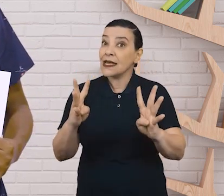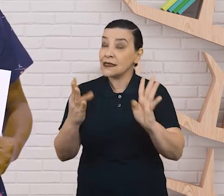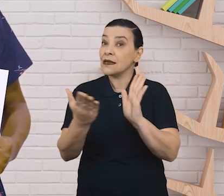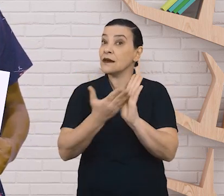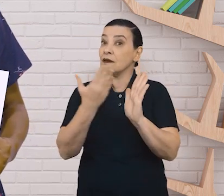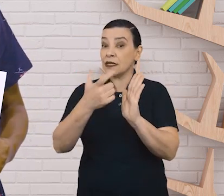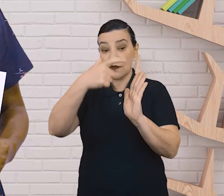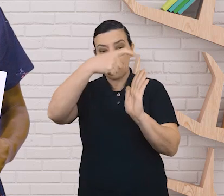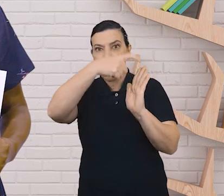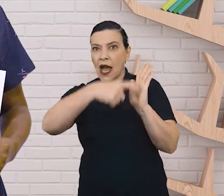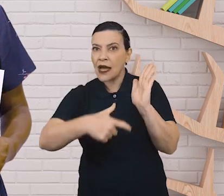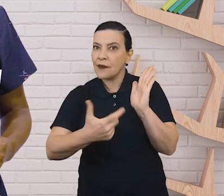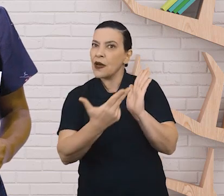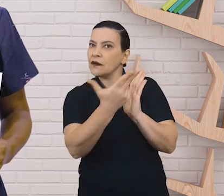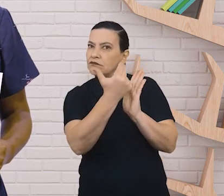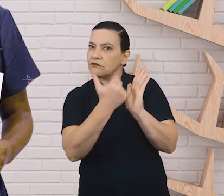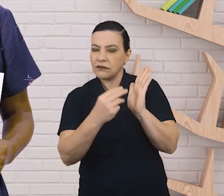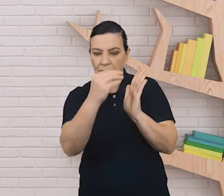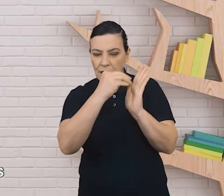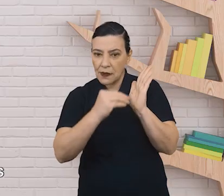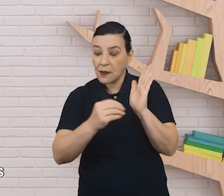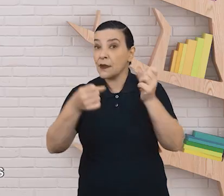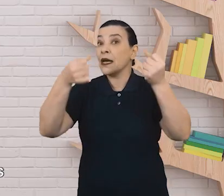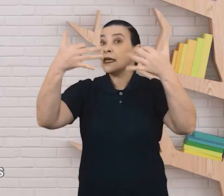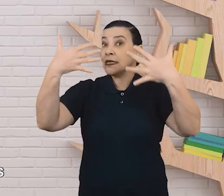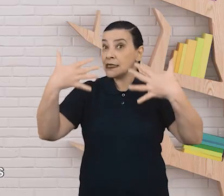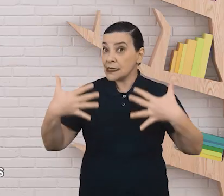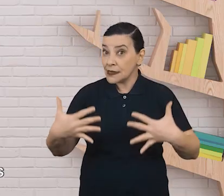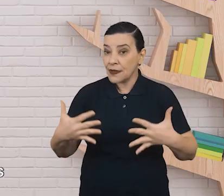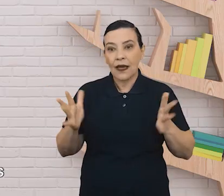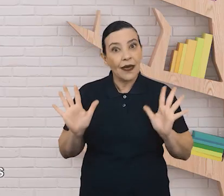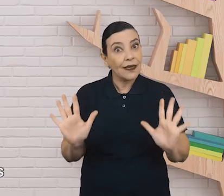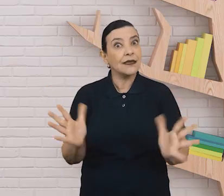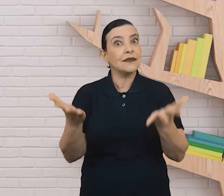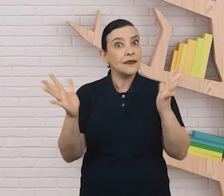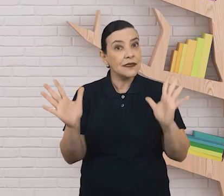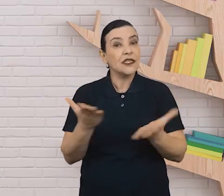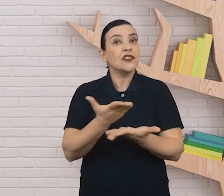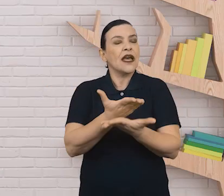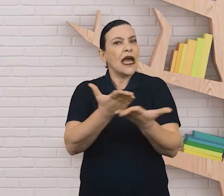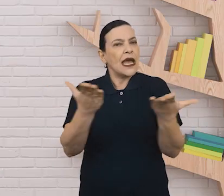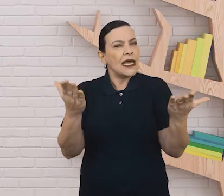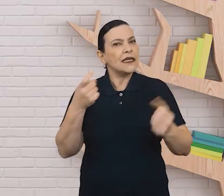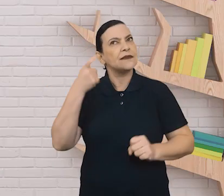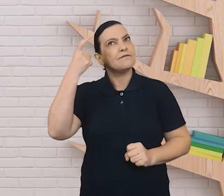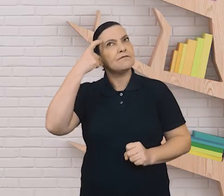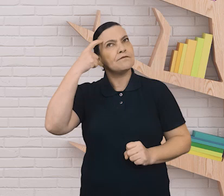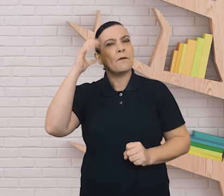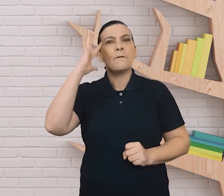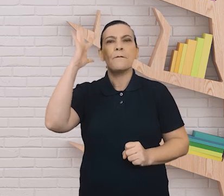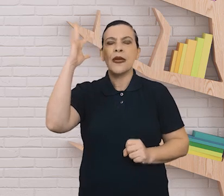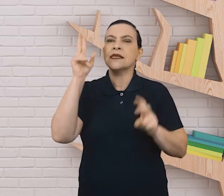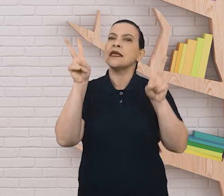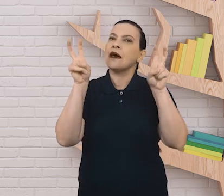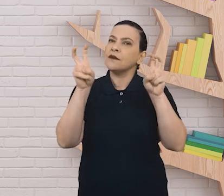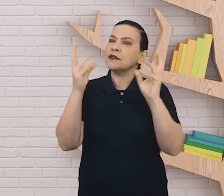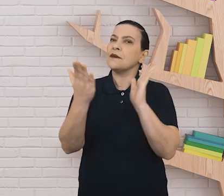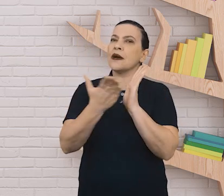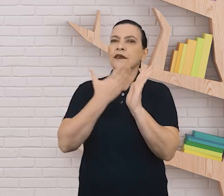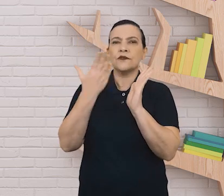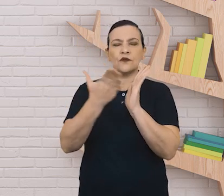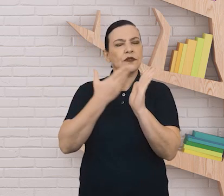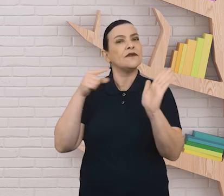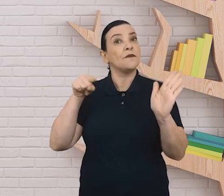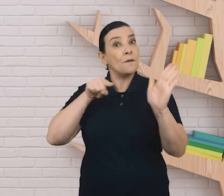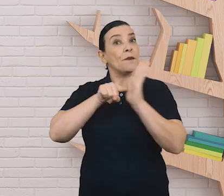a capa, ressaltando os elementos que a compõem. Em seguida, incentive os alunos a levantarem hipóteses sobre a obra. Faça as